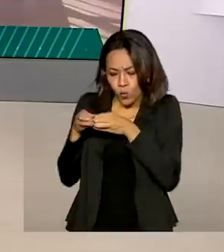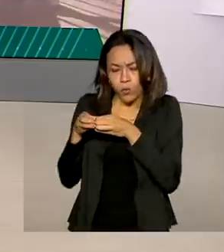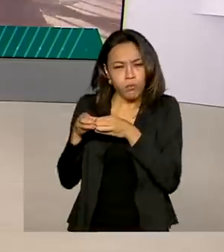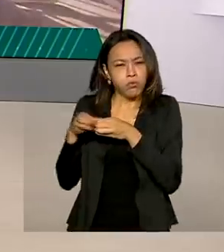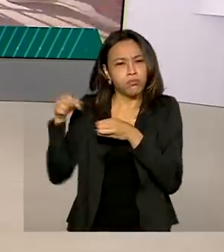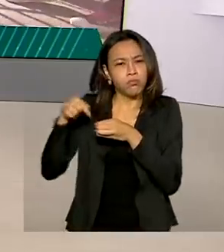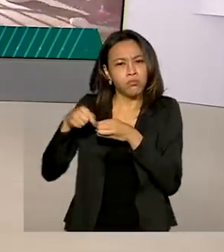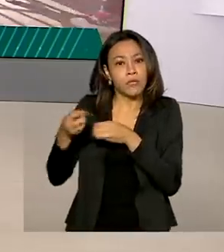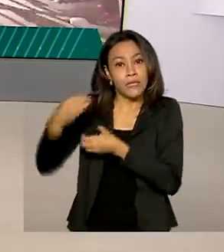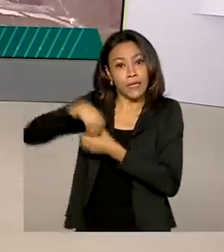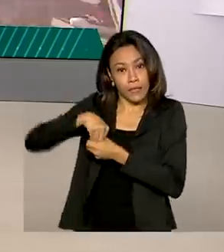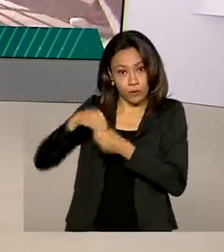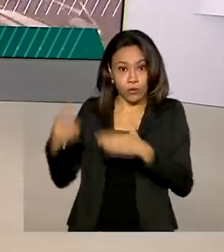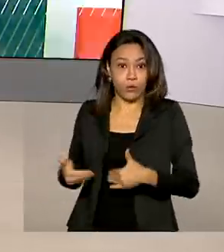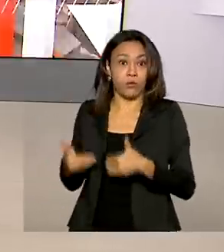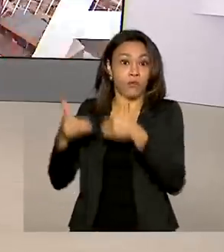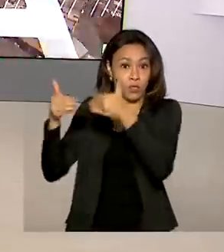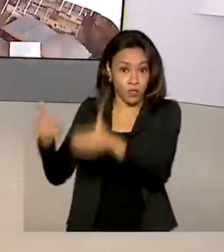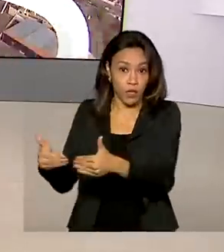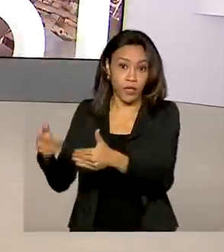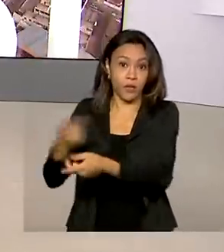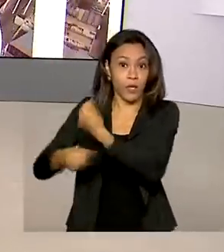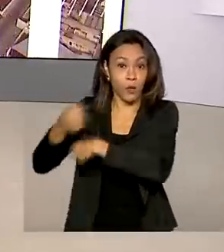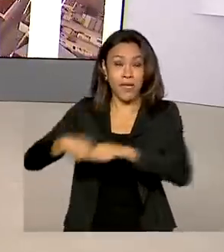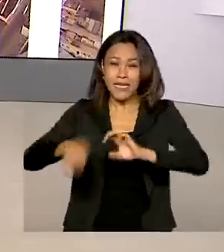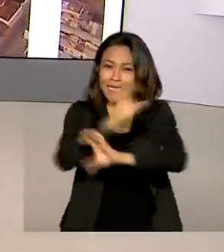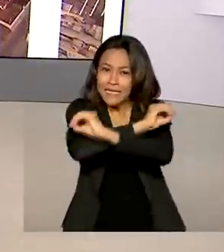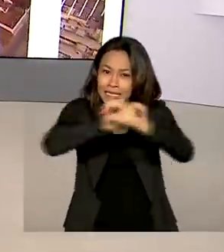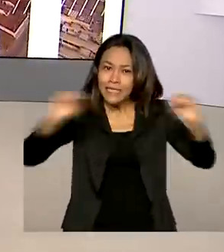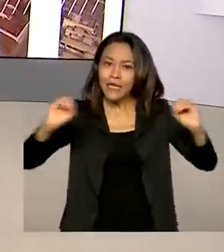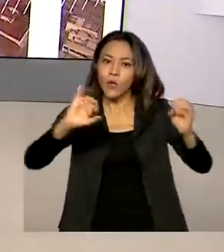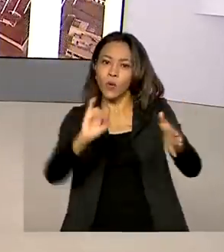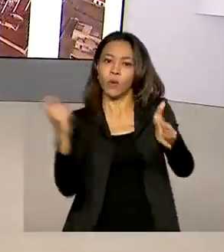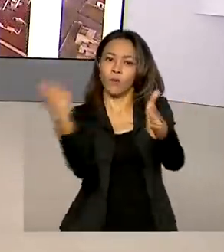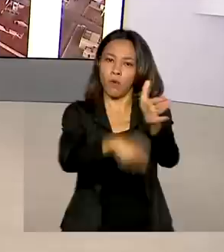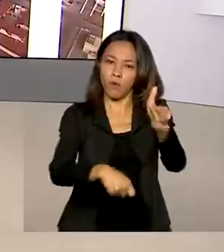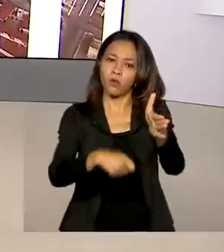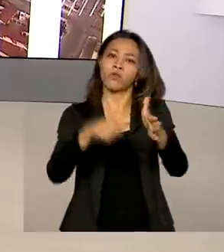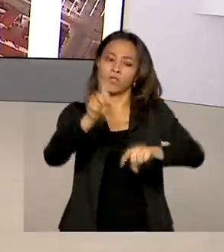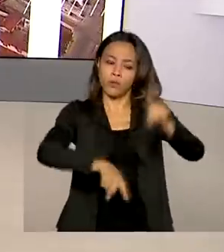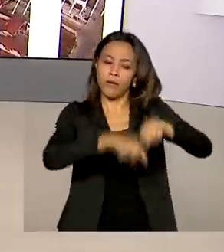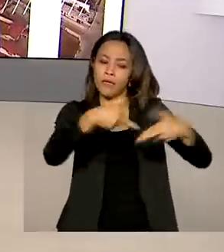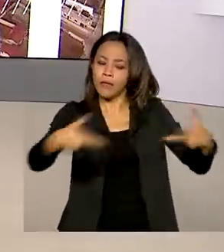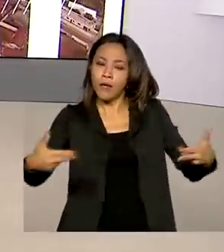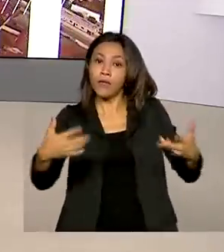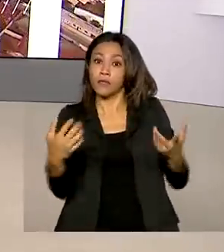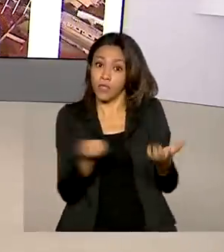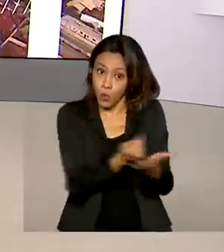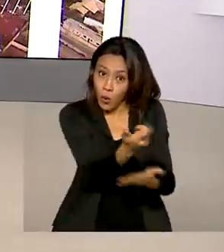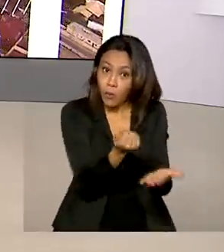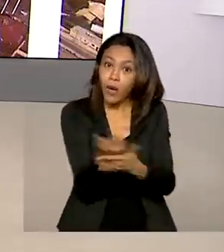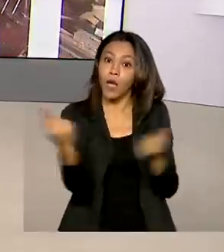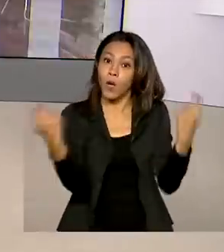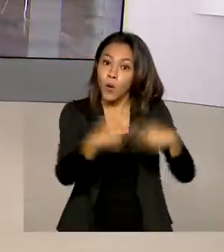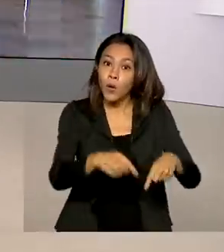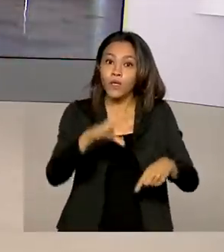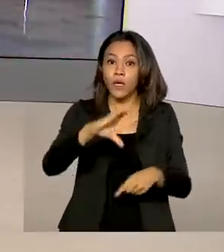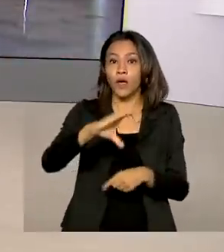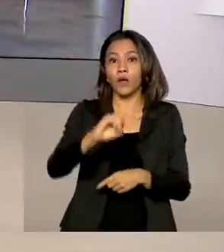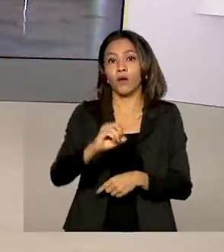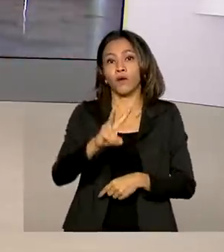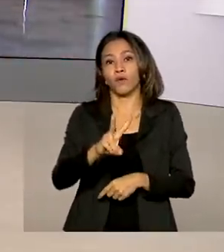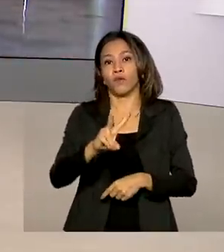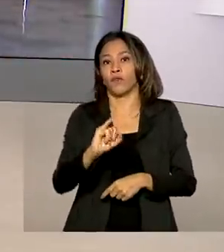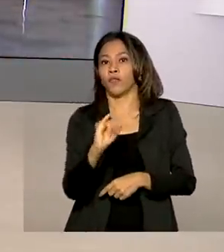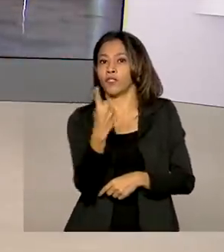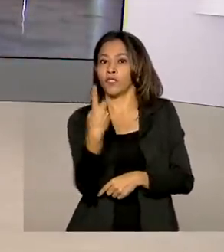Economia zerou o imposto de importação de produtos usados para o combate à pandemia de Covid-19. E é com a repórter Gabriela